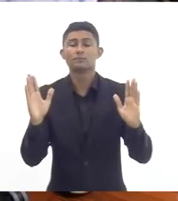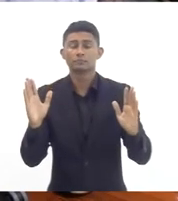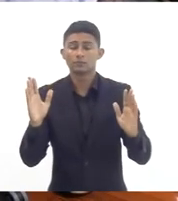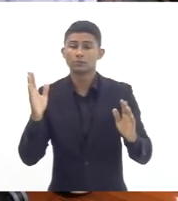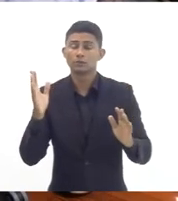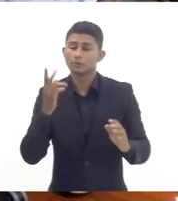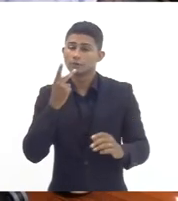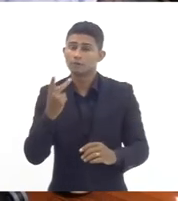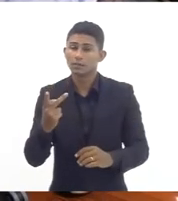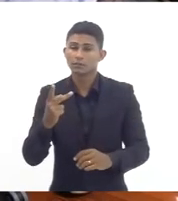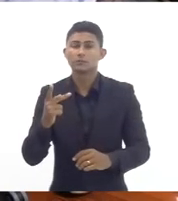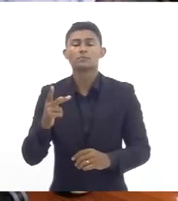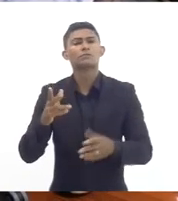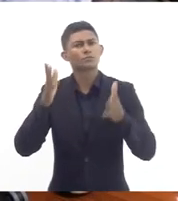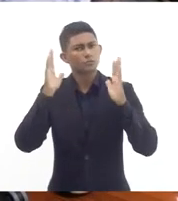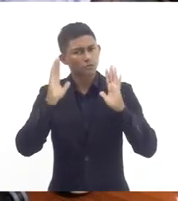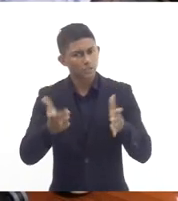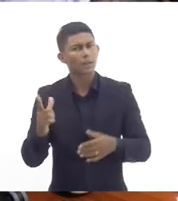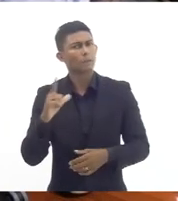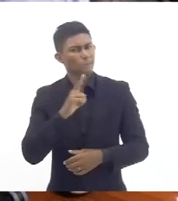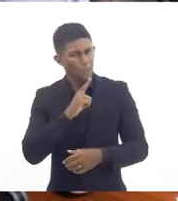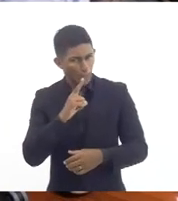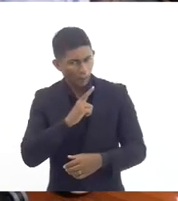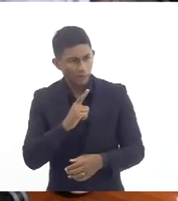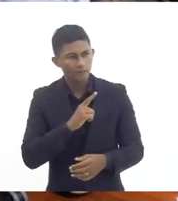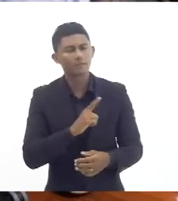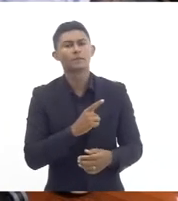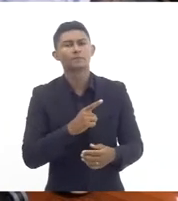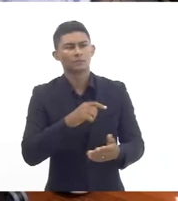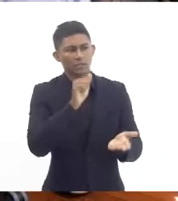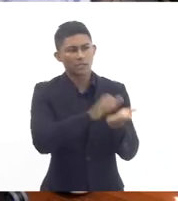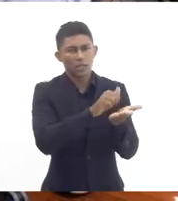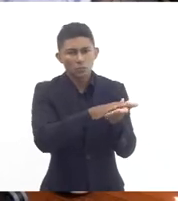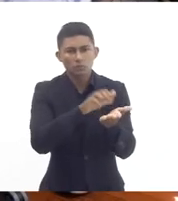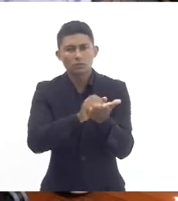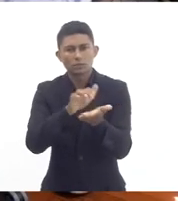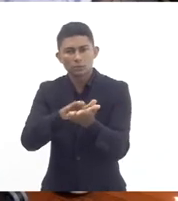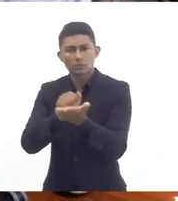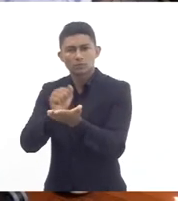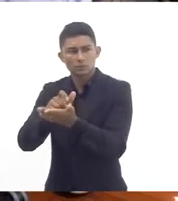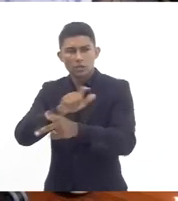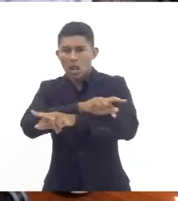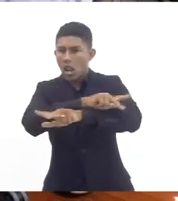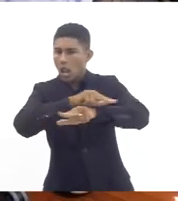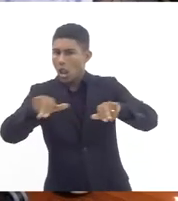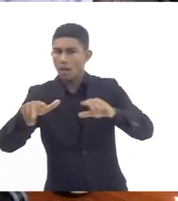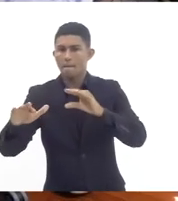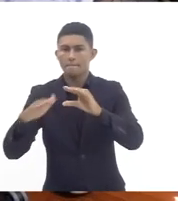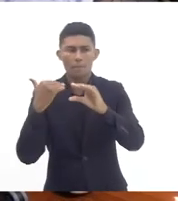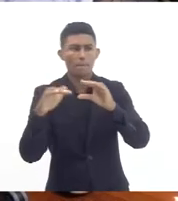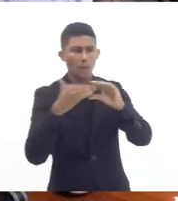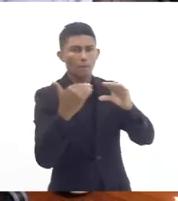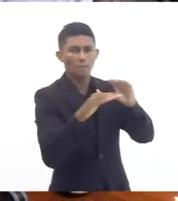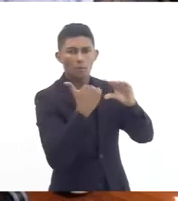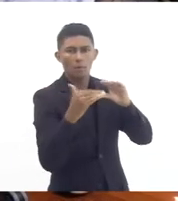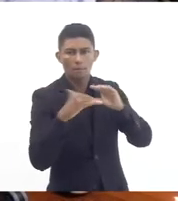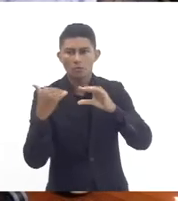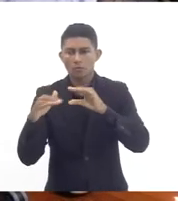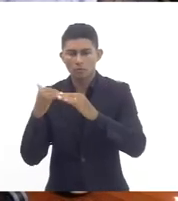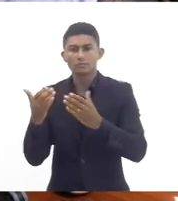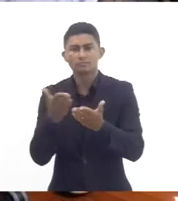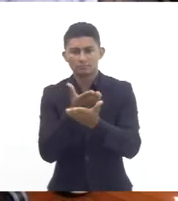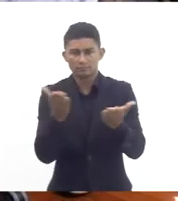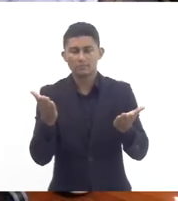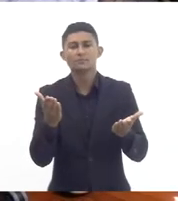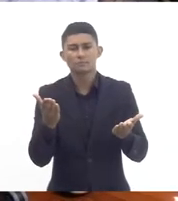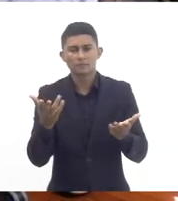recebido enquete de serviço de diversas promotorias de justiça acenando já para